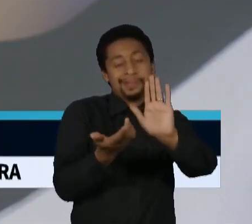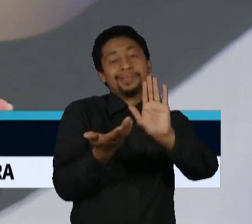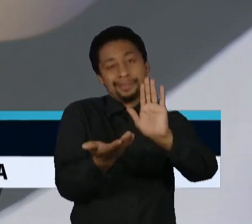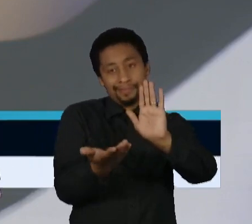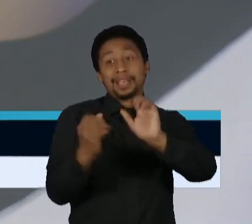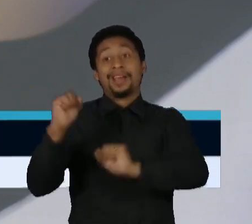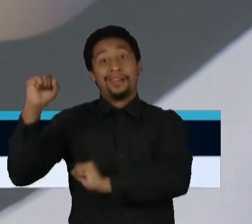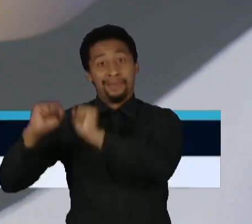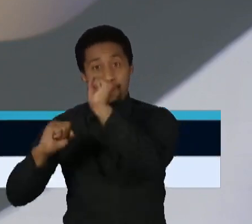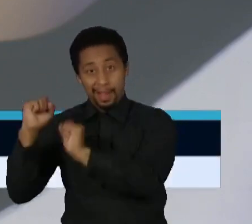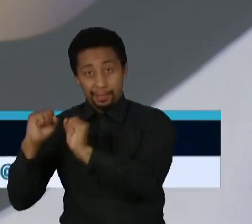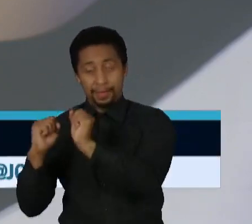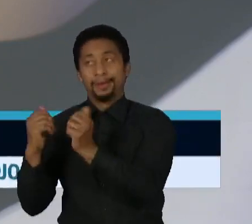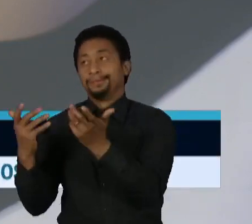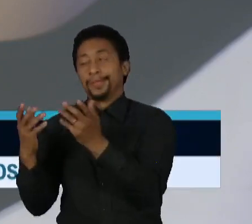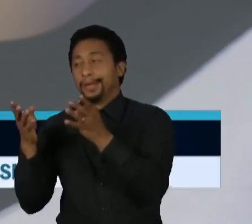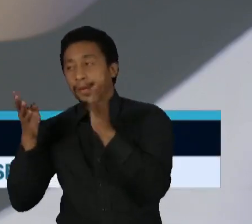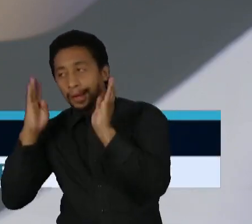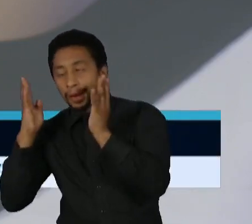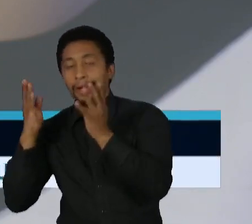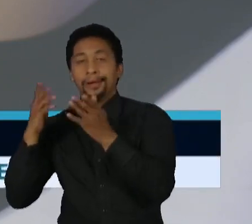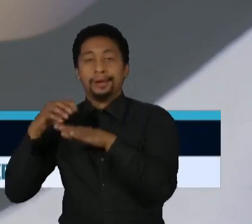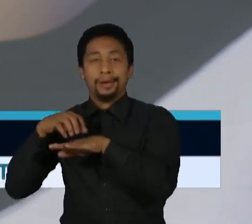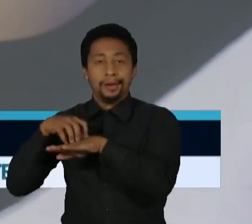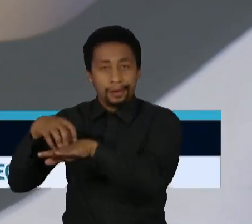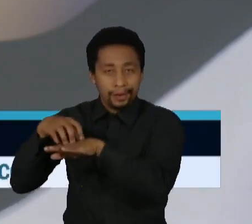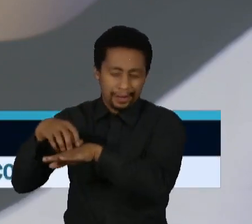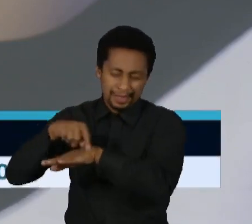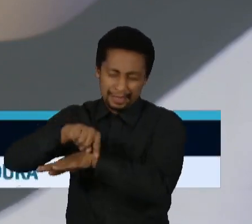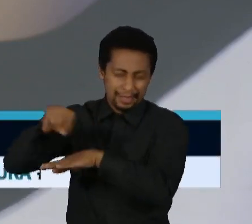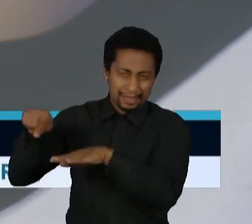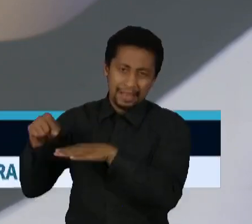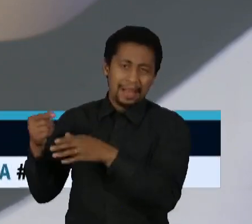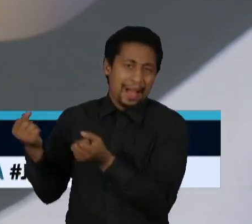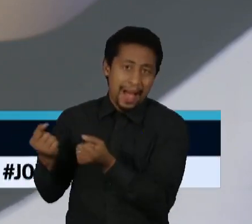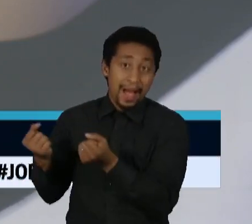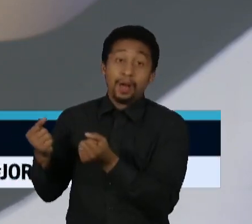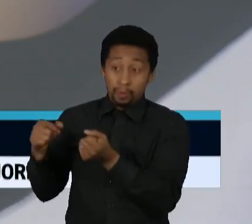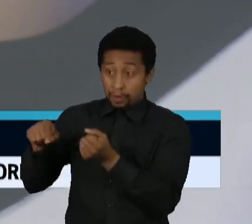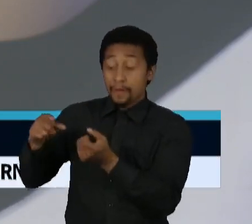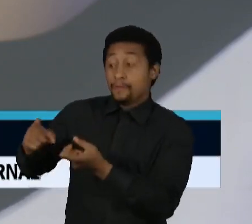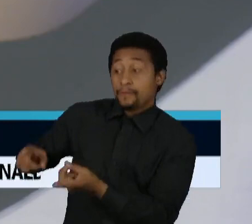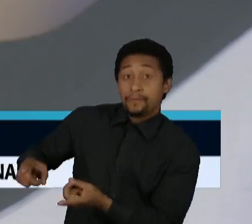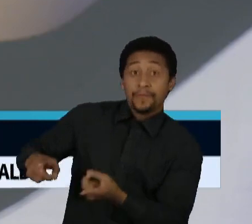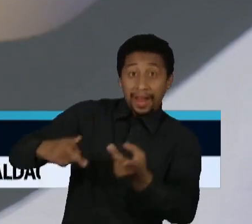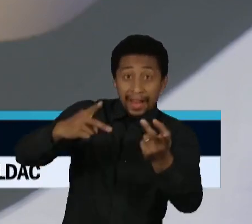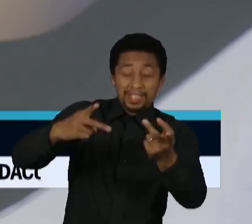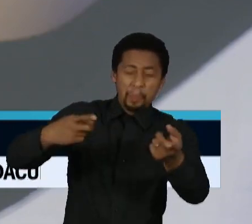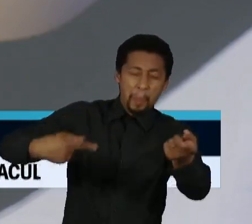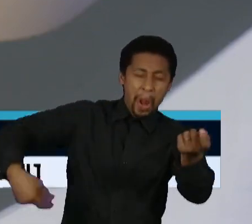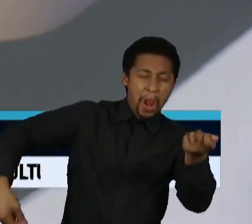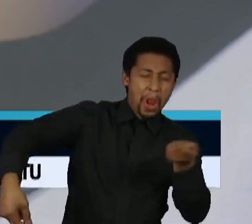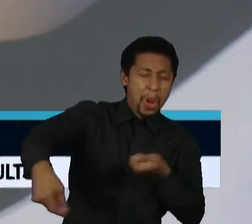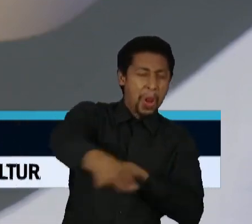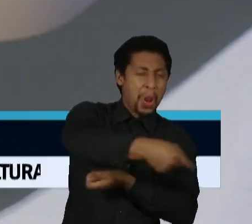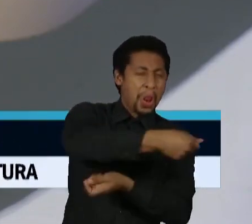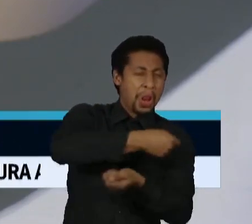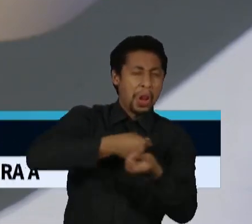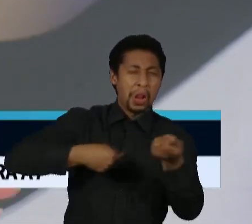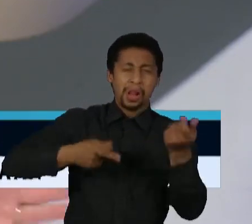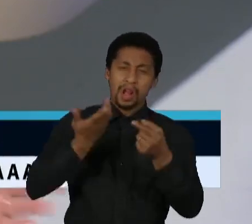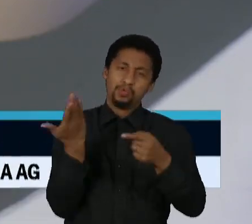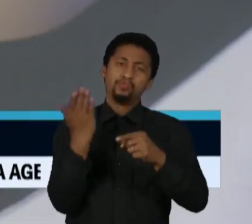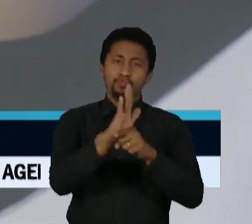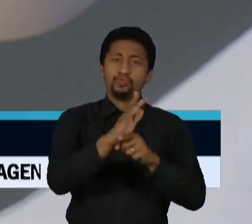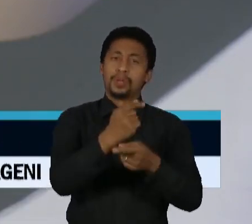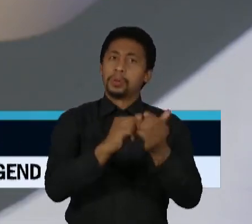tantas, outros tantos setores. Então, é importante sim, do ponto de vista econômico, tem uma lógica certeira,